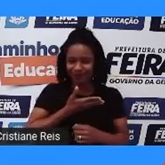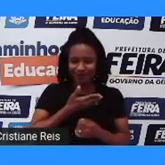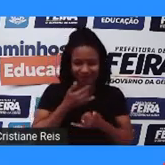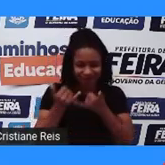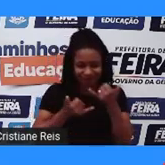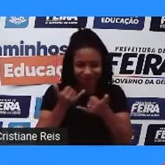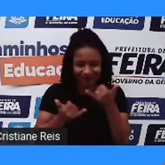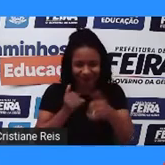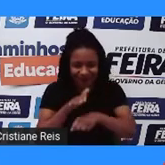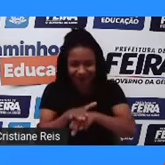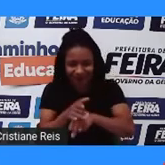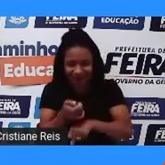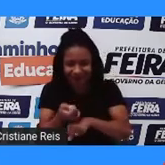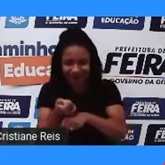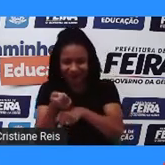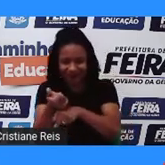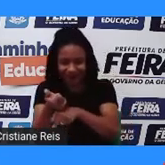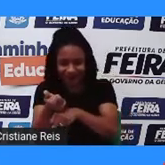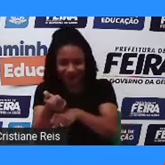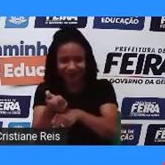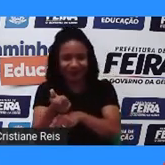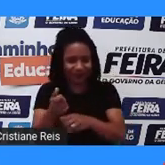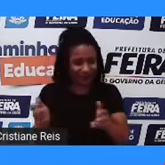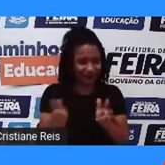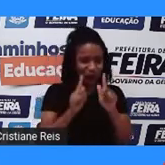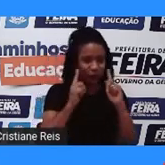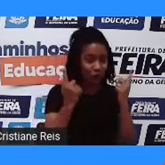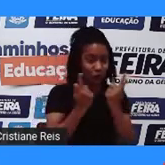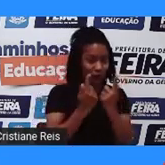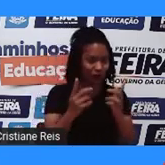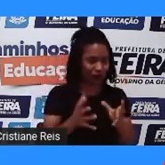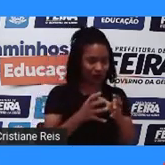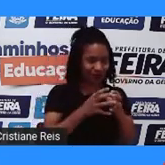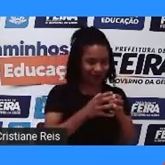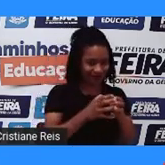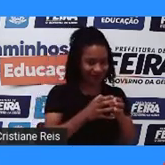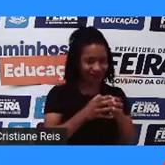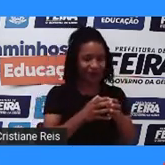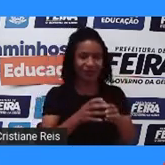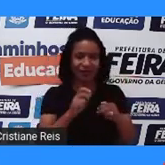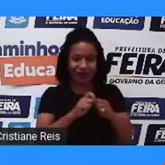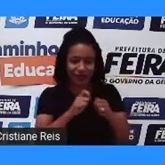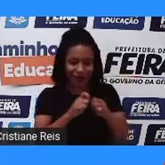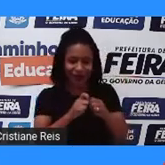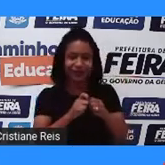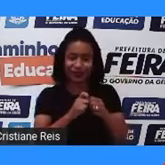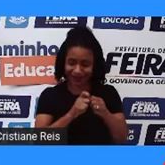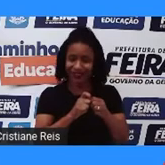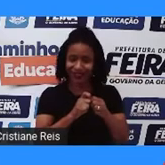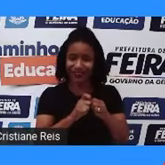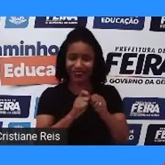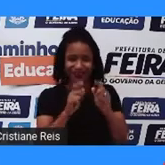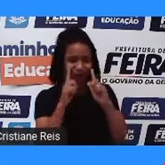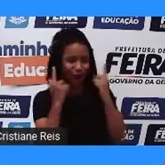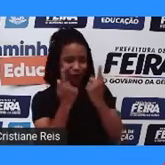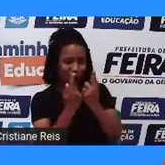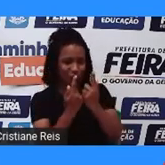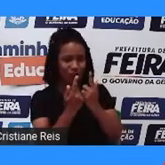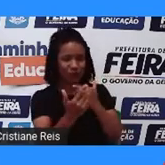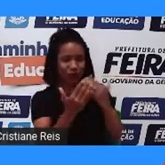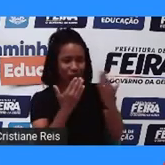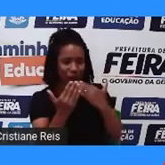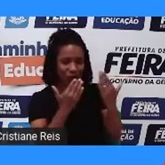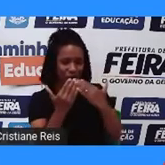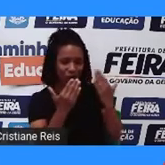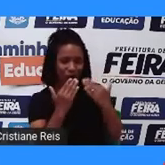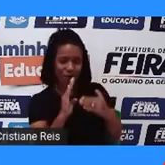uma grande brincadeira com o seu grupo, criando uma conta de bate-papo falsa e fingindo